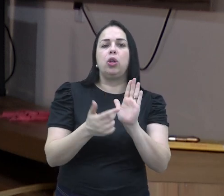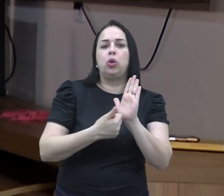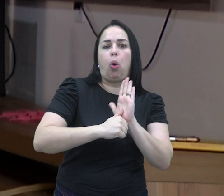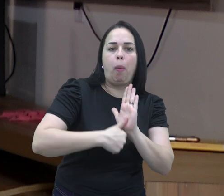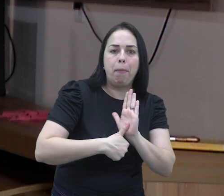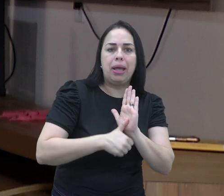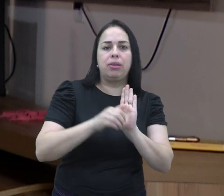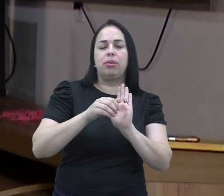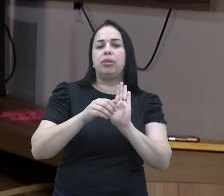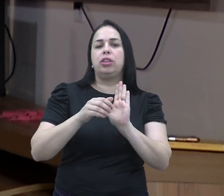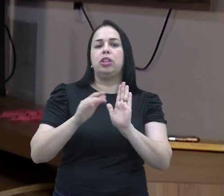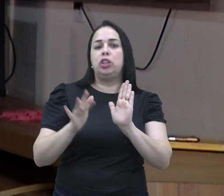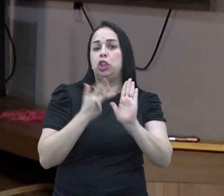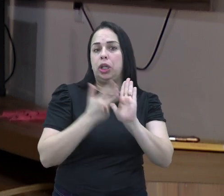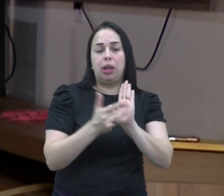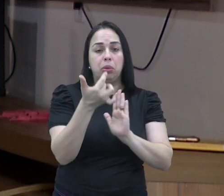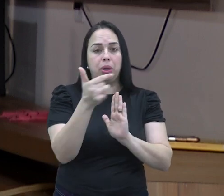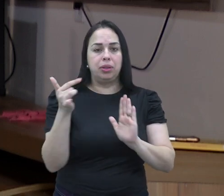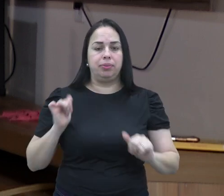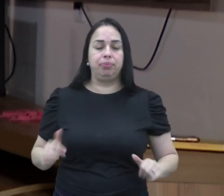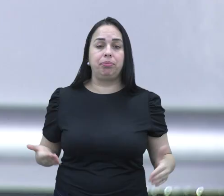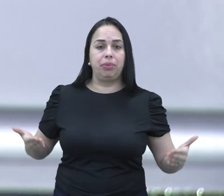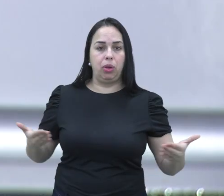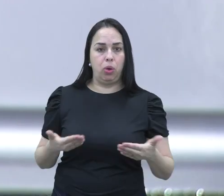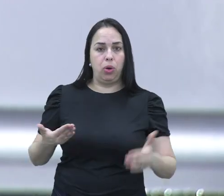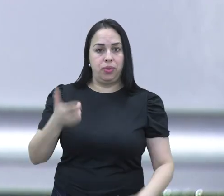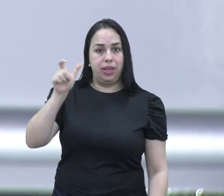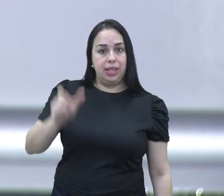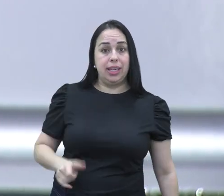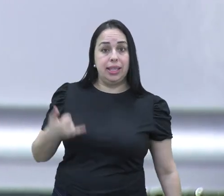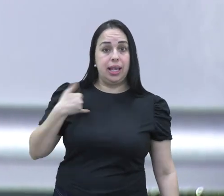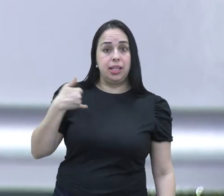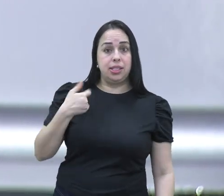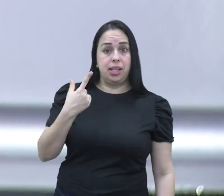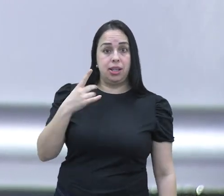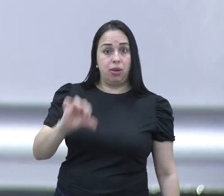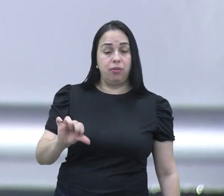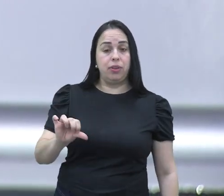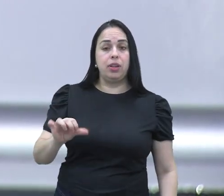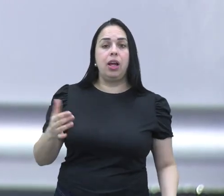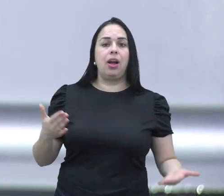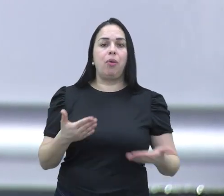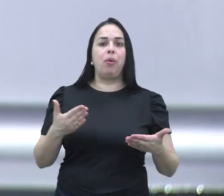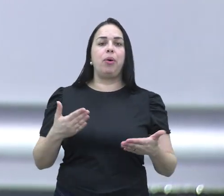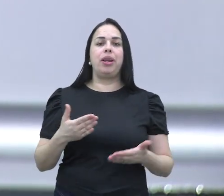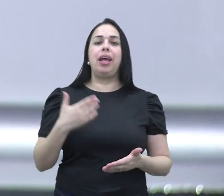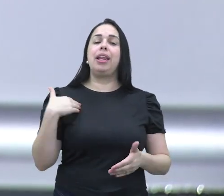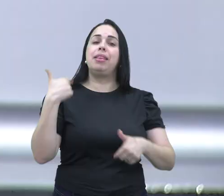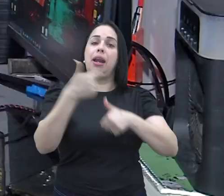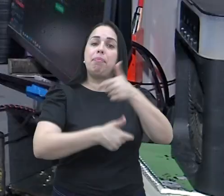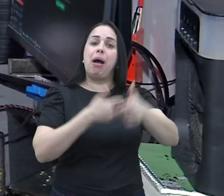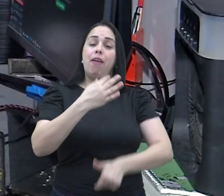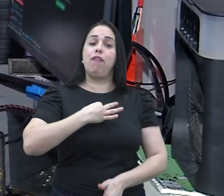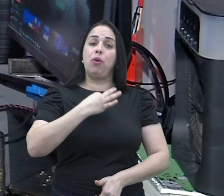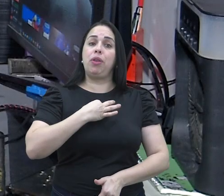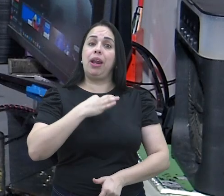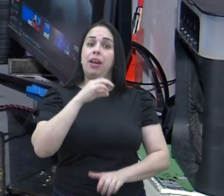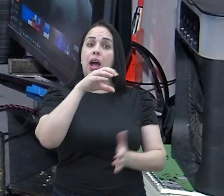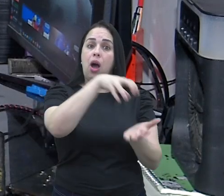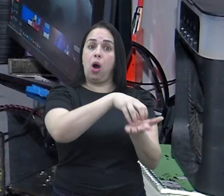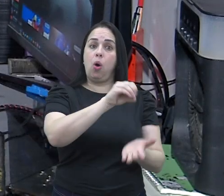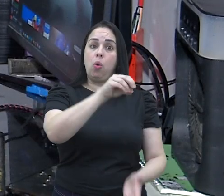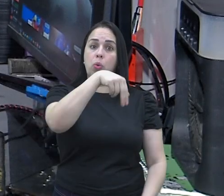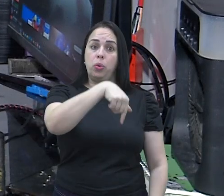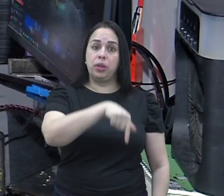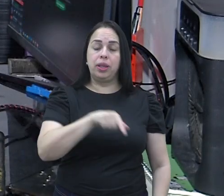documento digital, querendo ou não, é muito valioso. Hoje, aos 19 anos, ele se tornou voluntário na ONG e